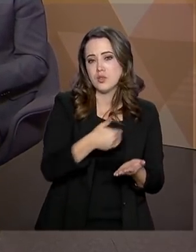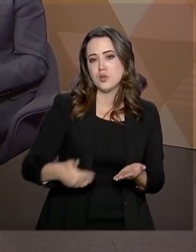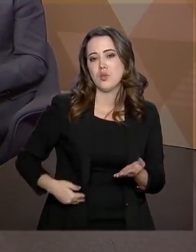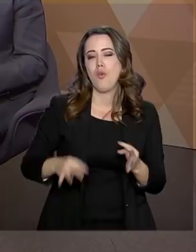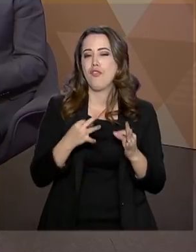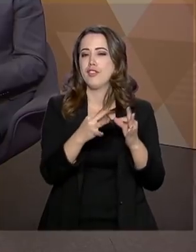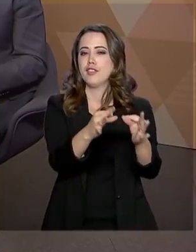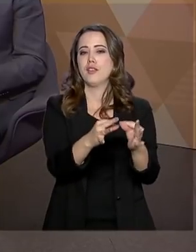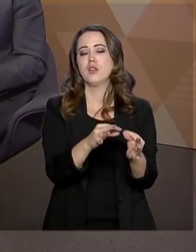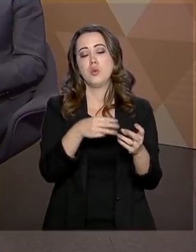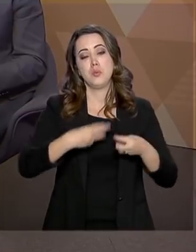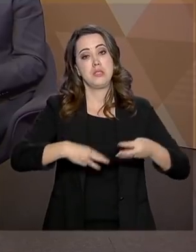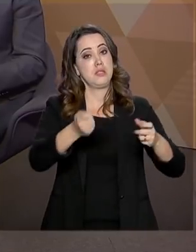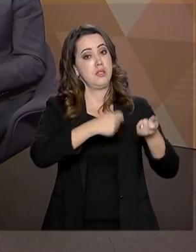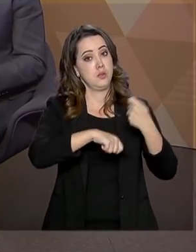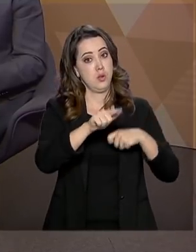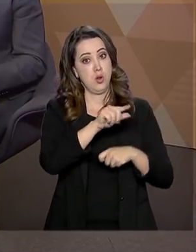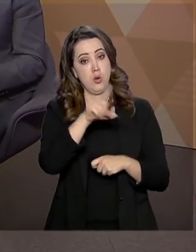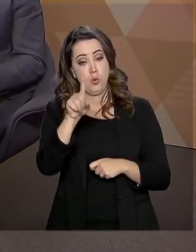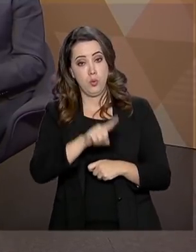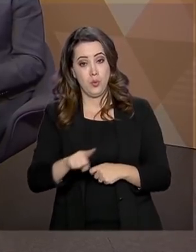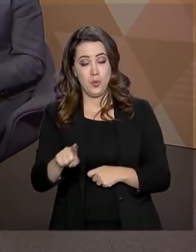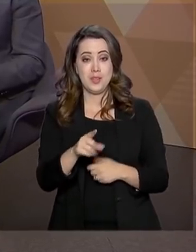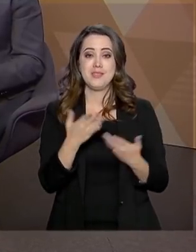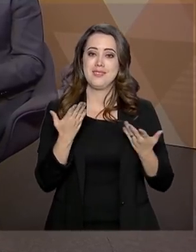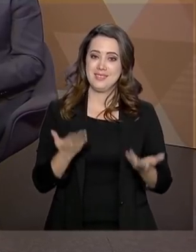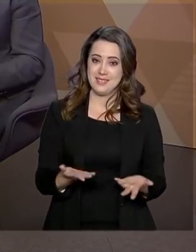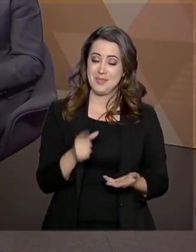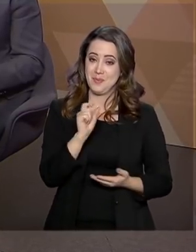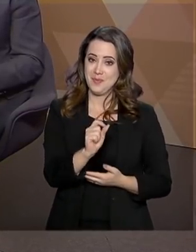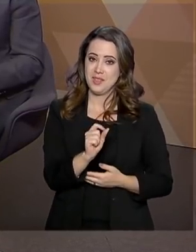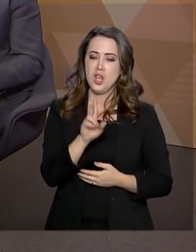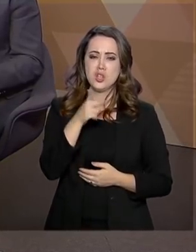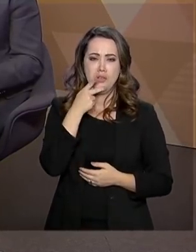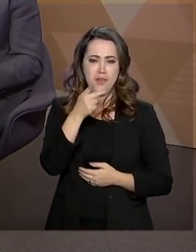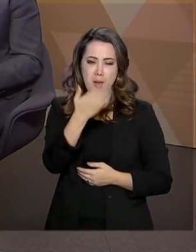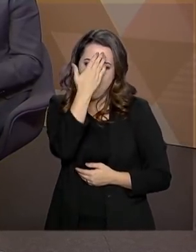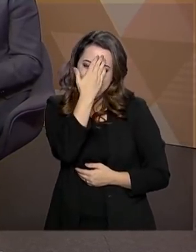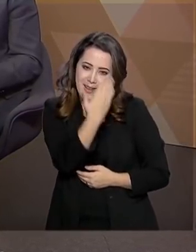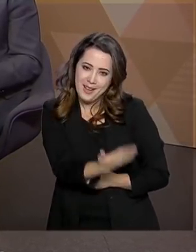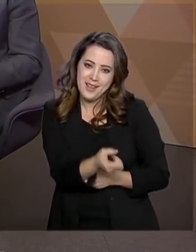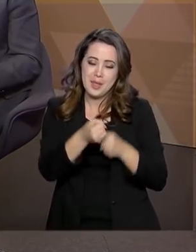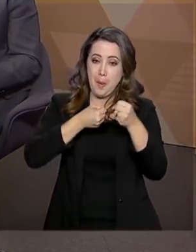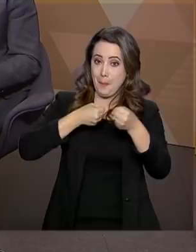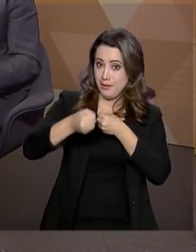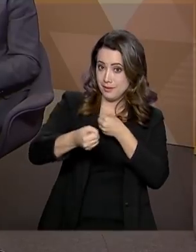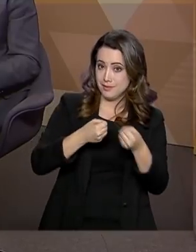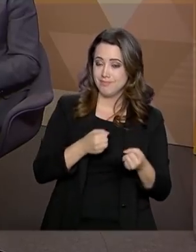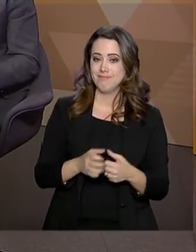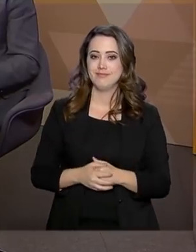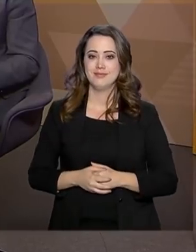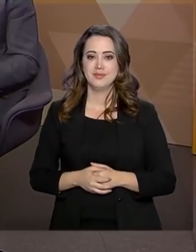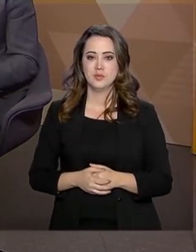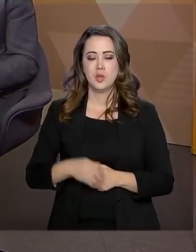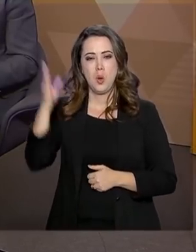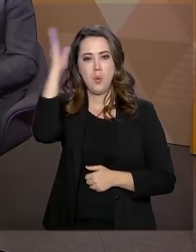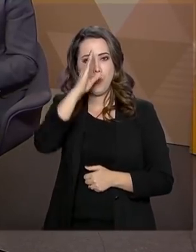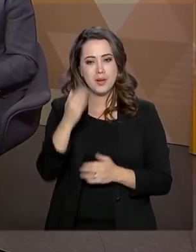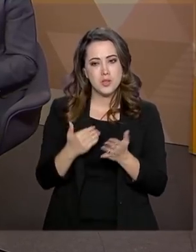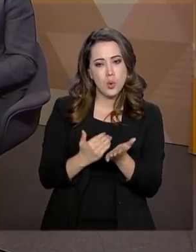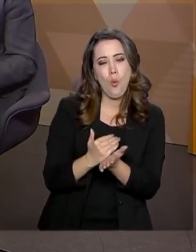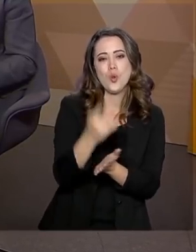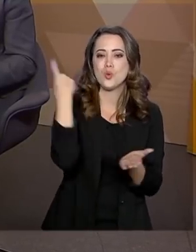digital do Ministério da Economia, Luiz Felipe Monteiro, como já lhe disse, muito obrigado pela entrevista e o Brasil